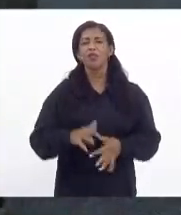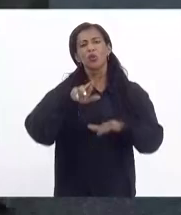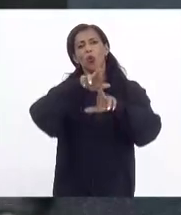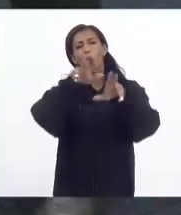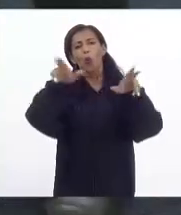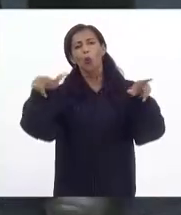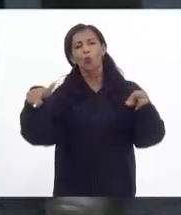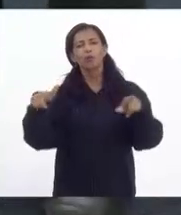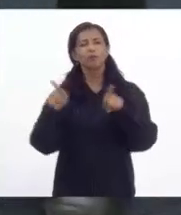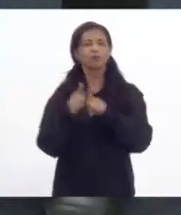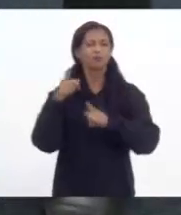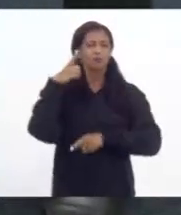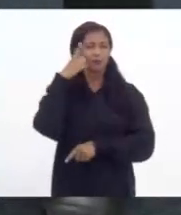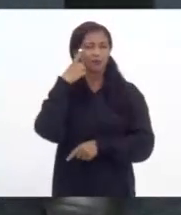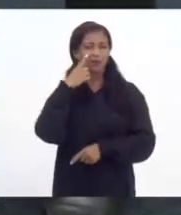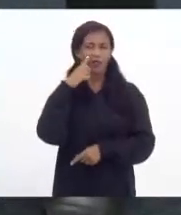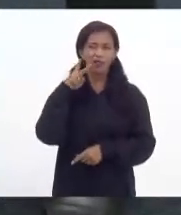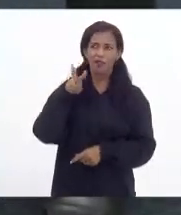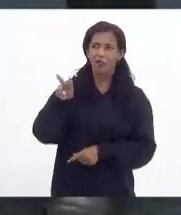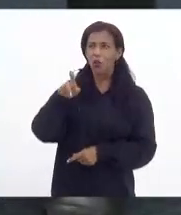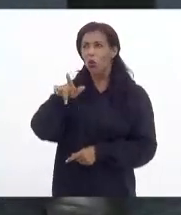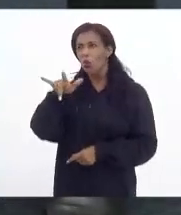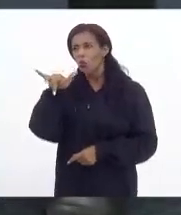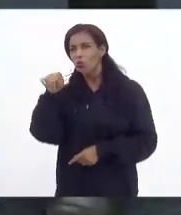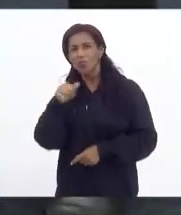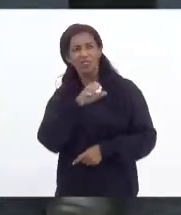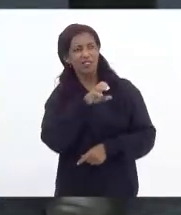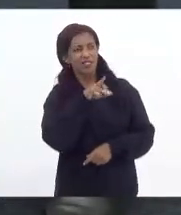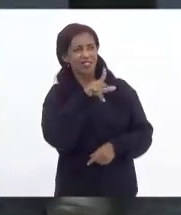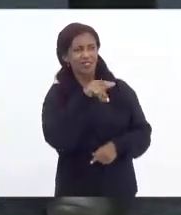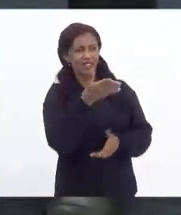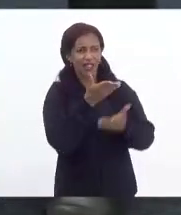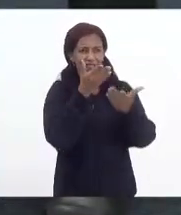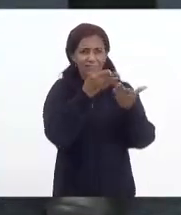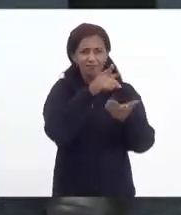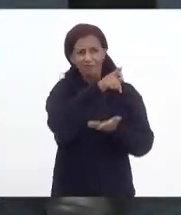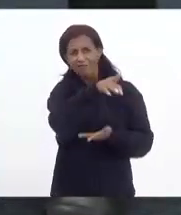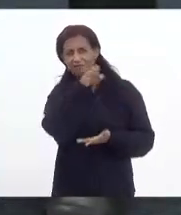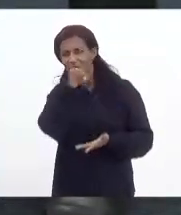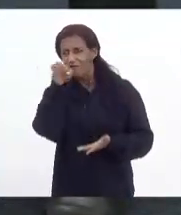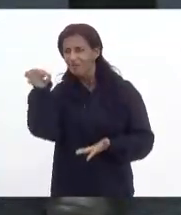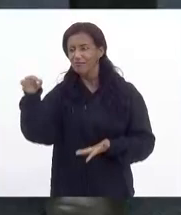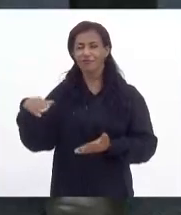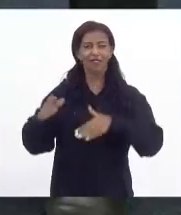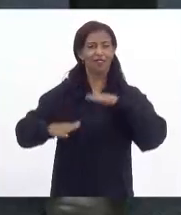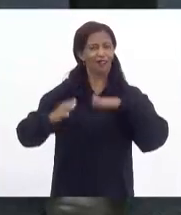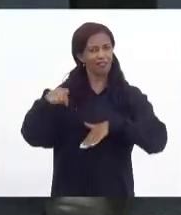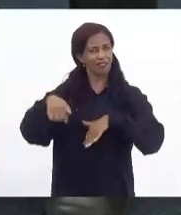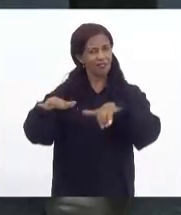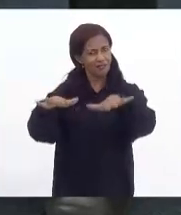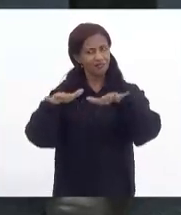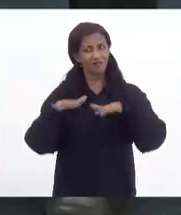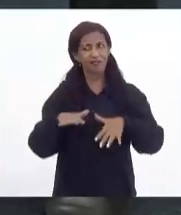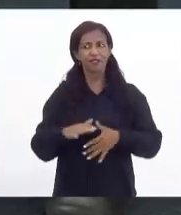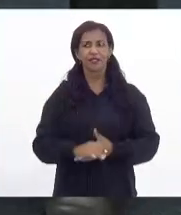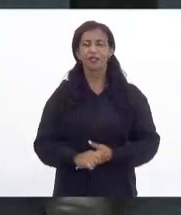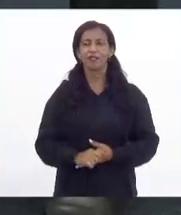deputadas dessa casa veja que a deputada Lucinha deputada Célia ainda aqui no plenário